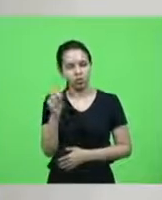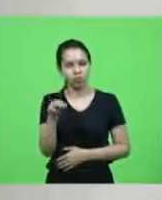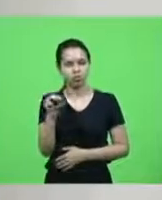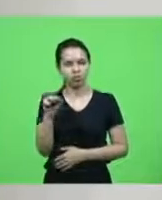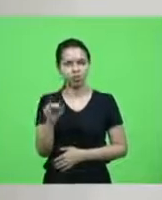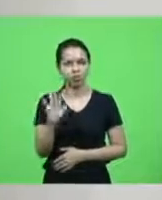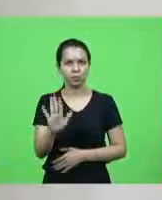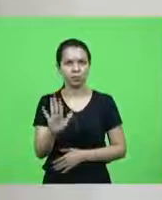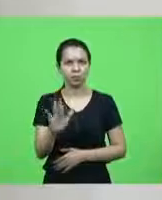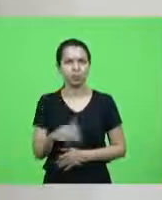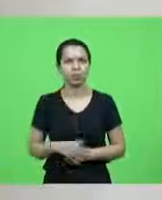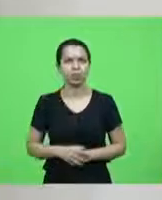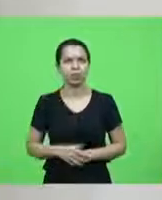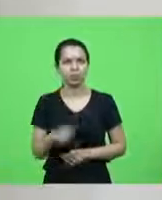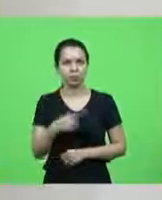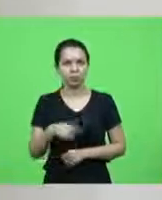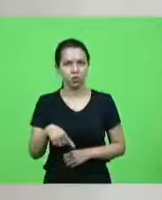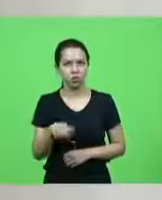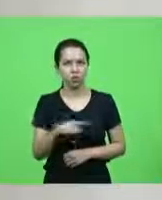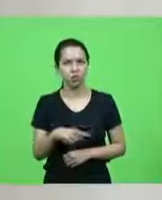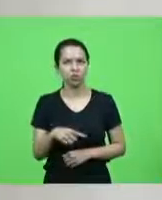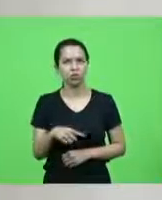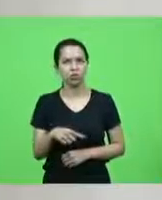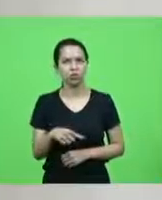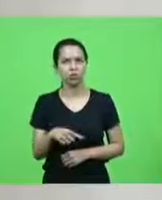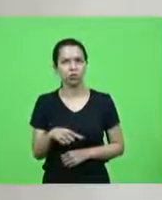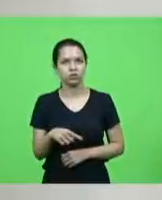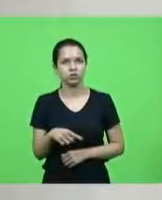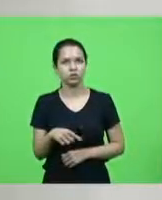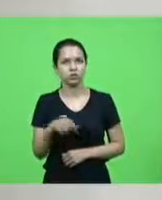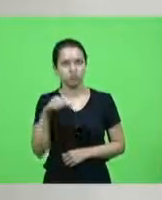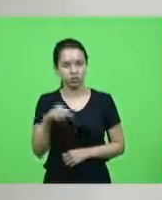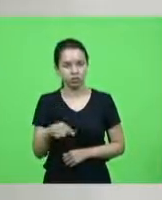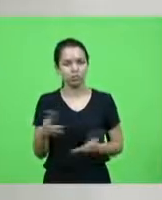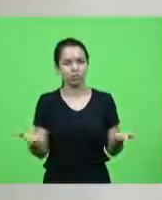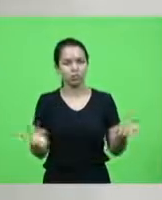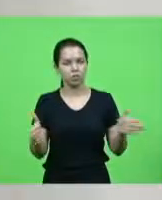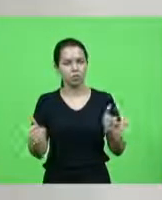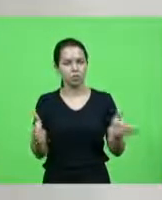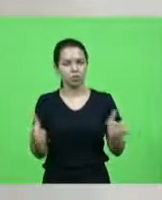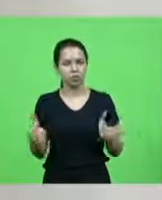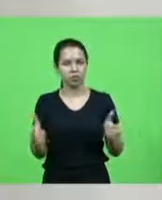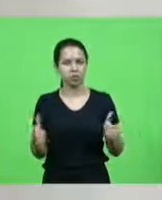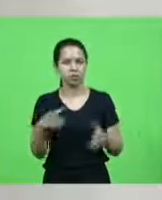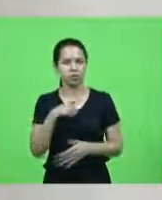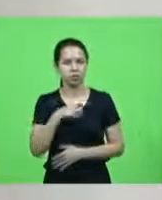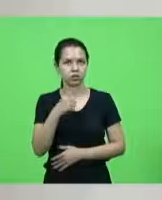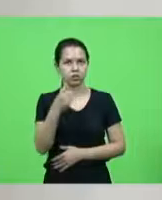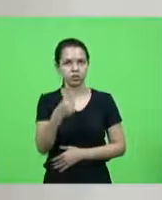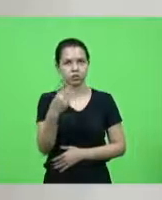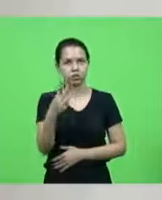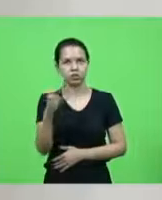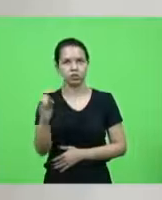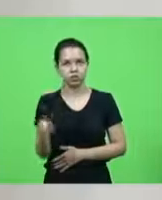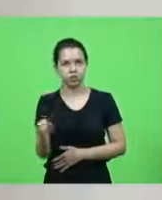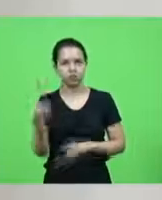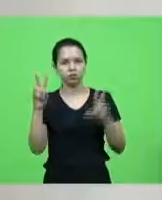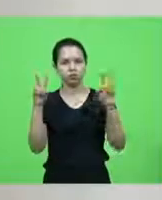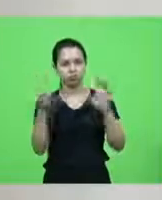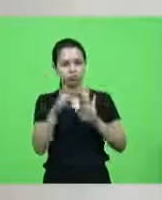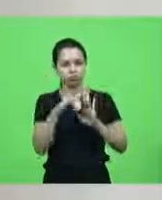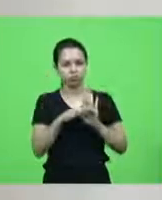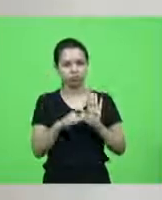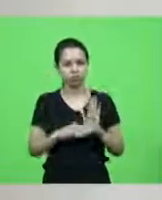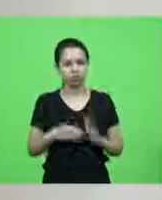nós nesse nesse momento temos cerca de 20 matérias tramitando na casa